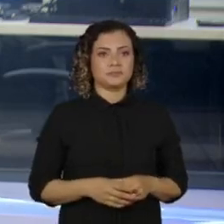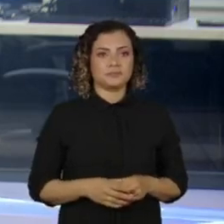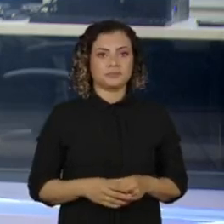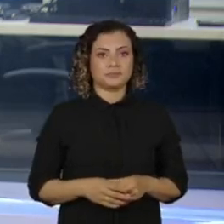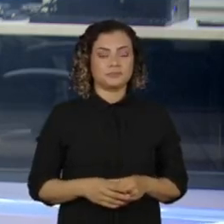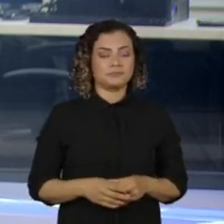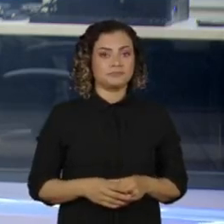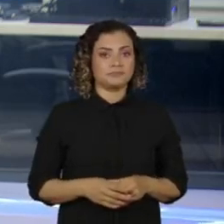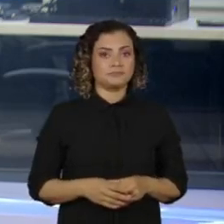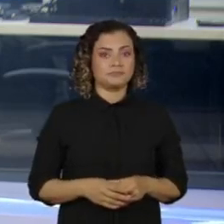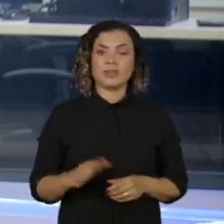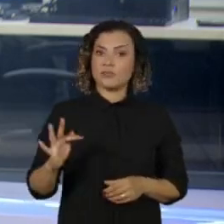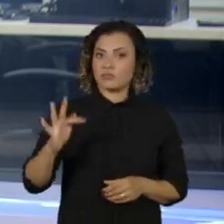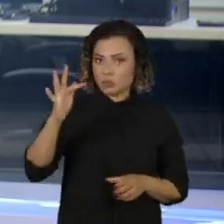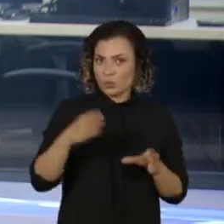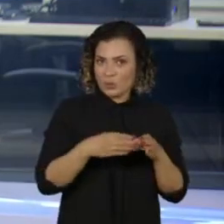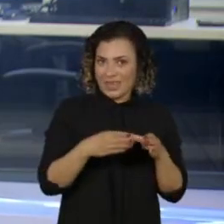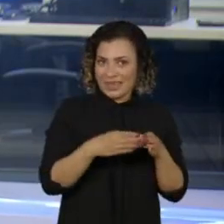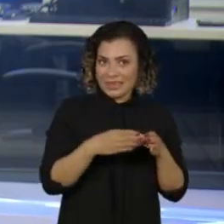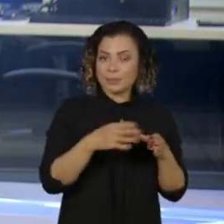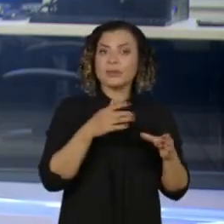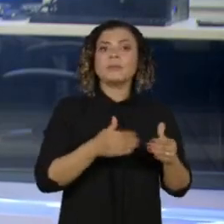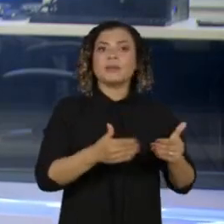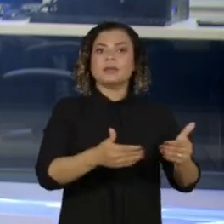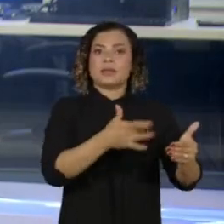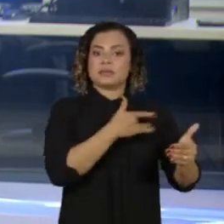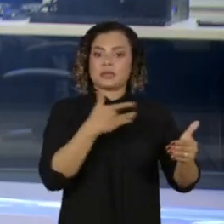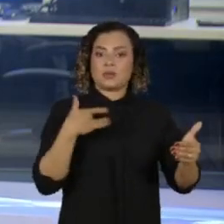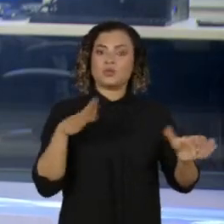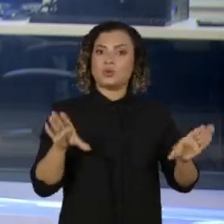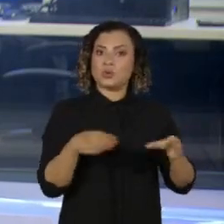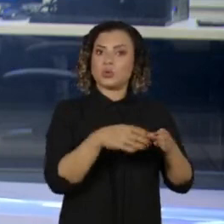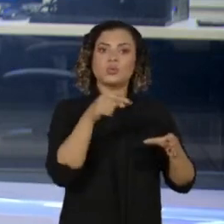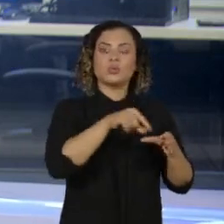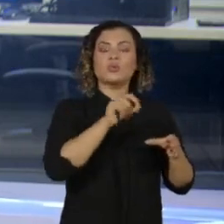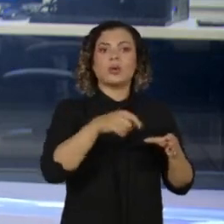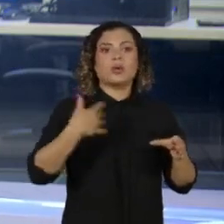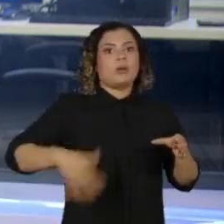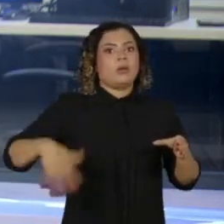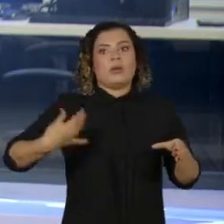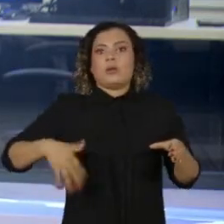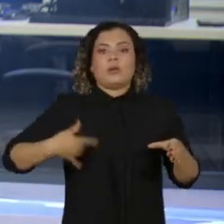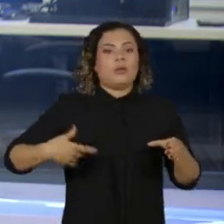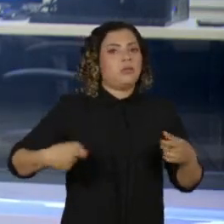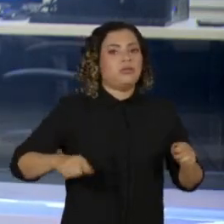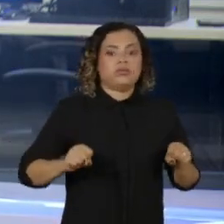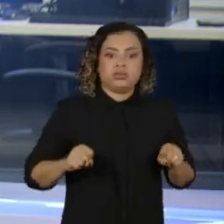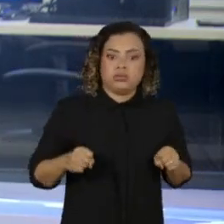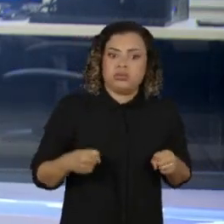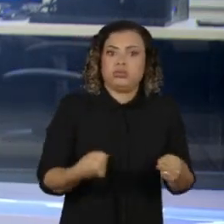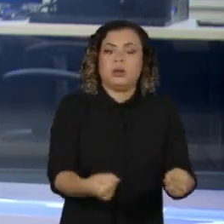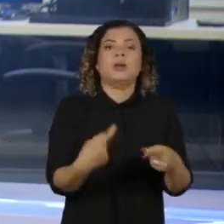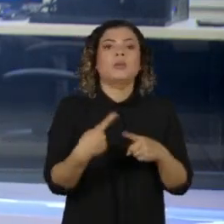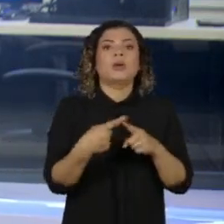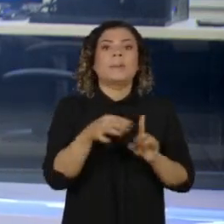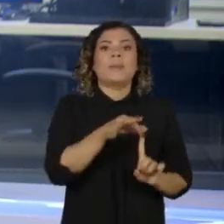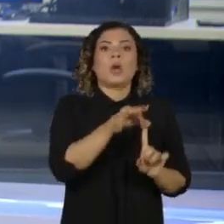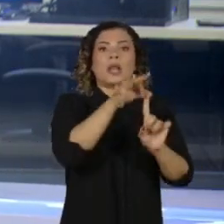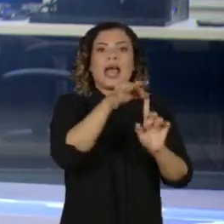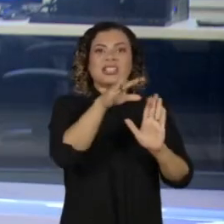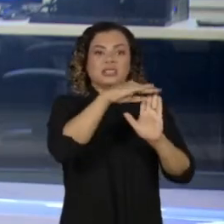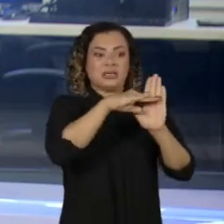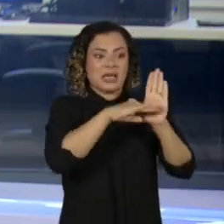A futura equipe do Ministério da Saúde terá que encarar uma verdadeira operação de guerra. Uma lista de prioridades